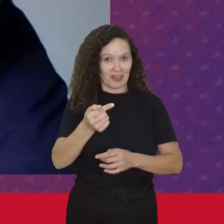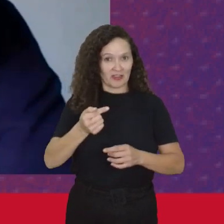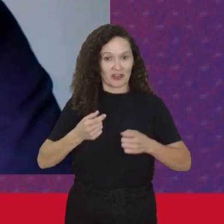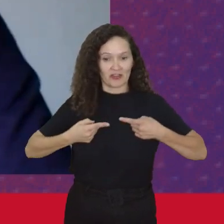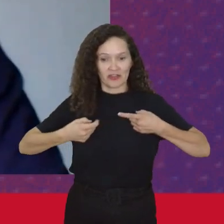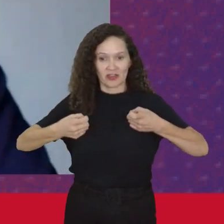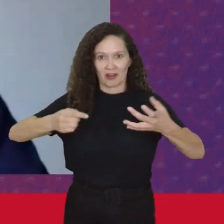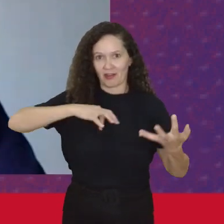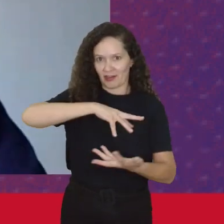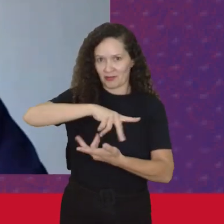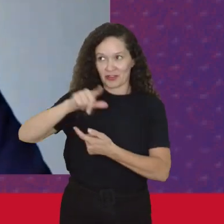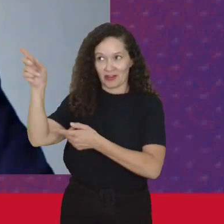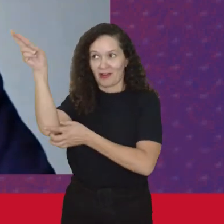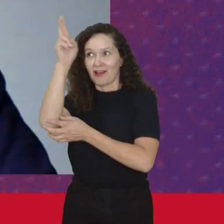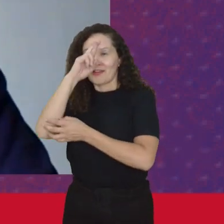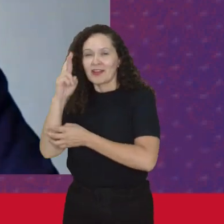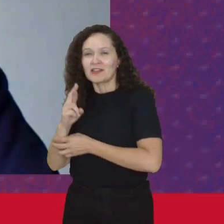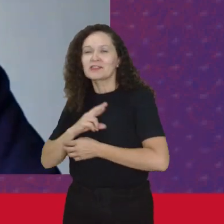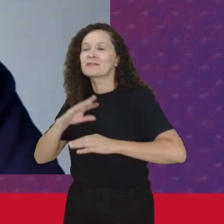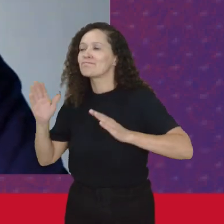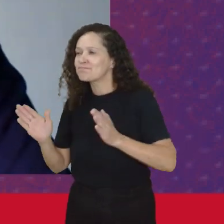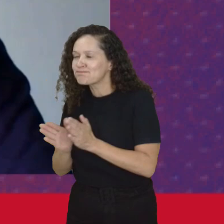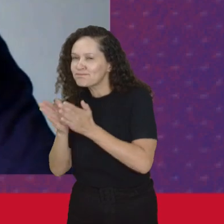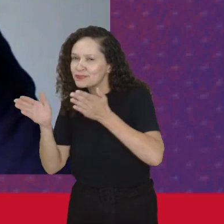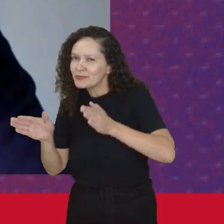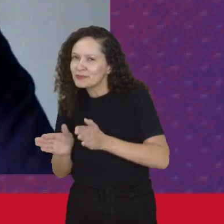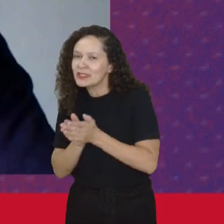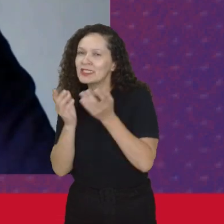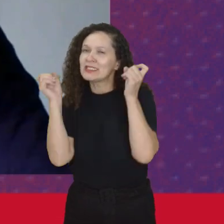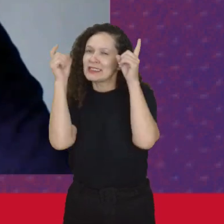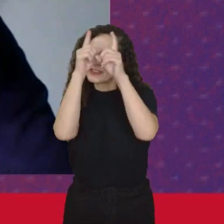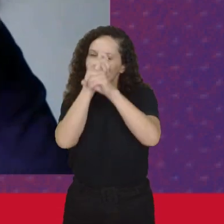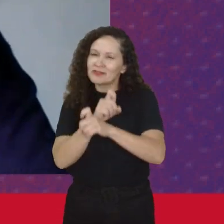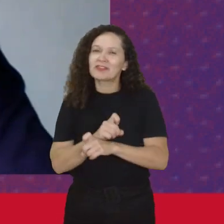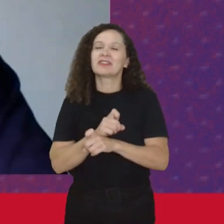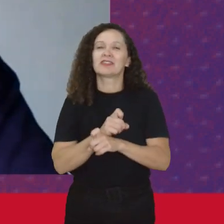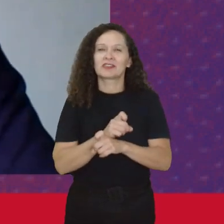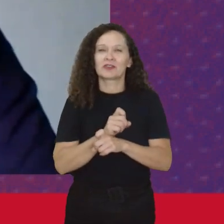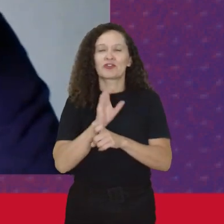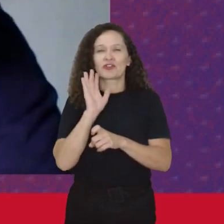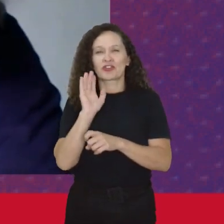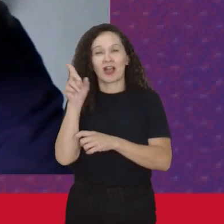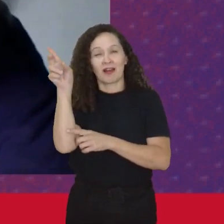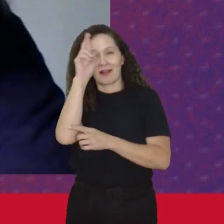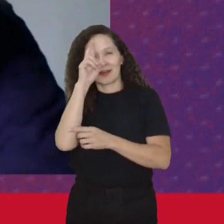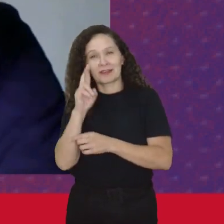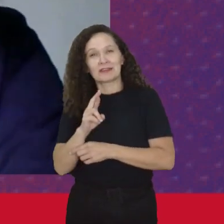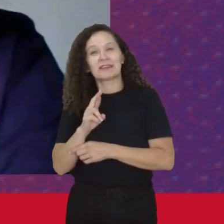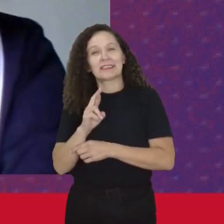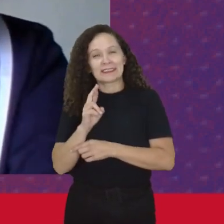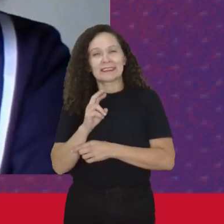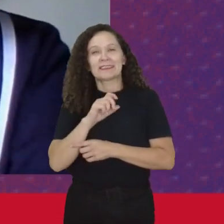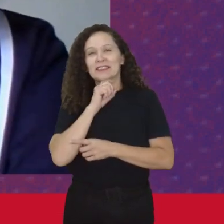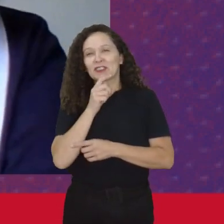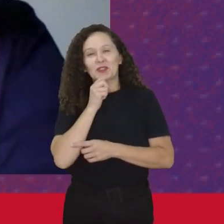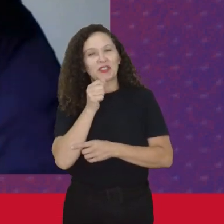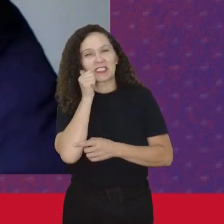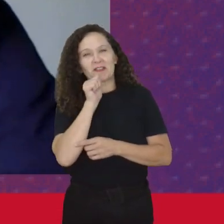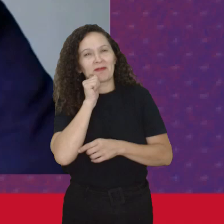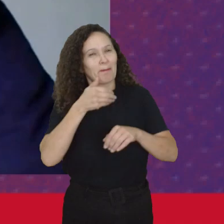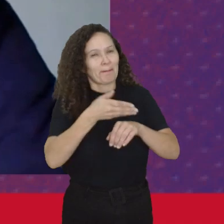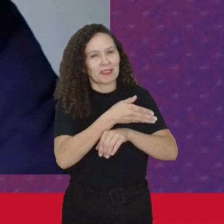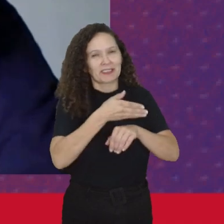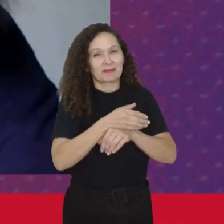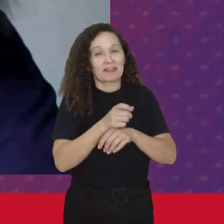situação De pobreza E era o inverno Já Não no fim do inverno Mas em pleno